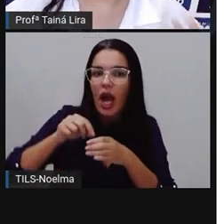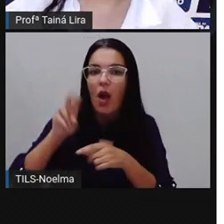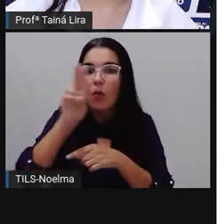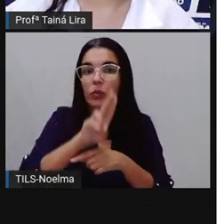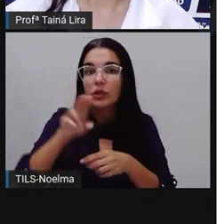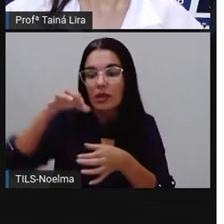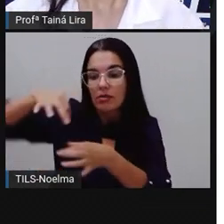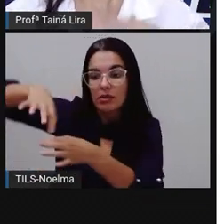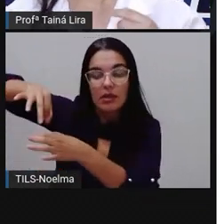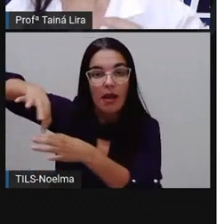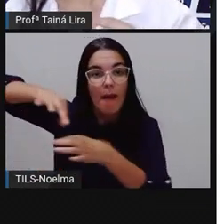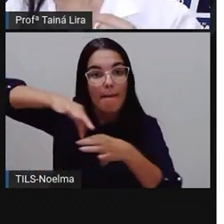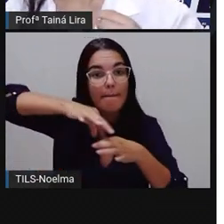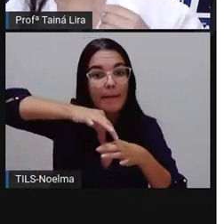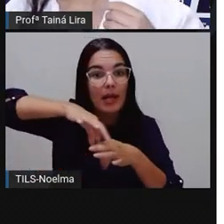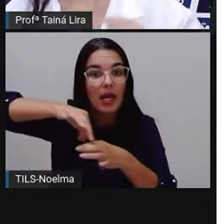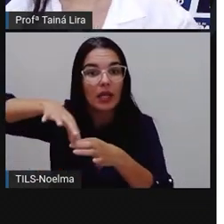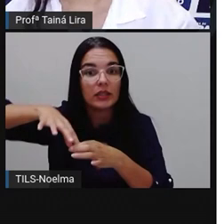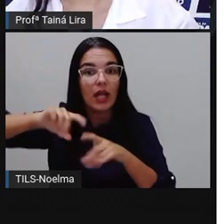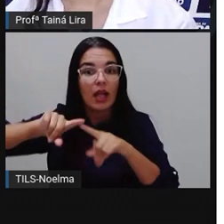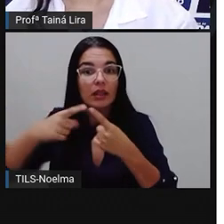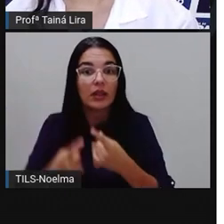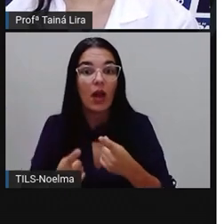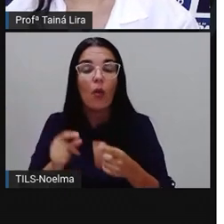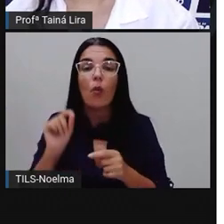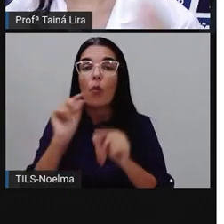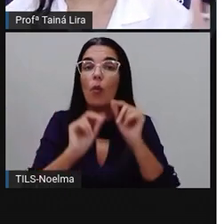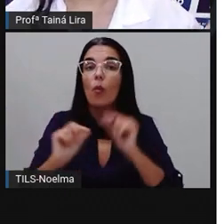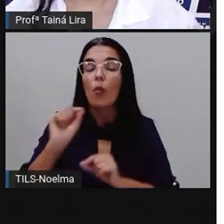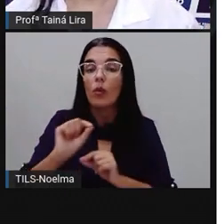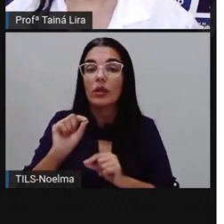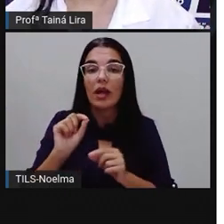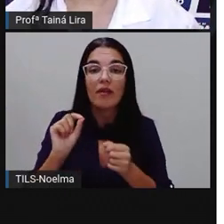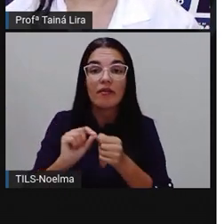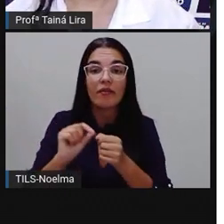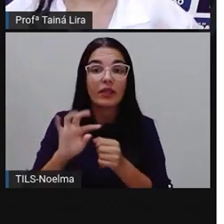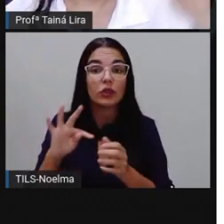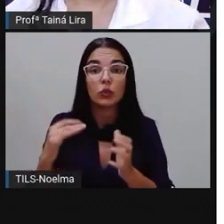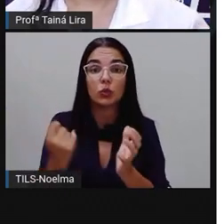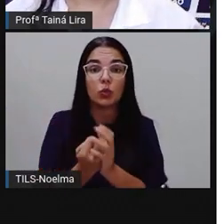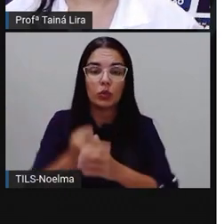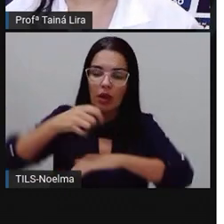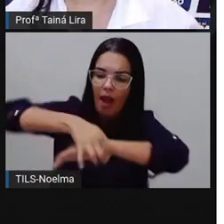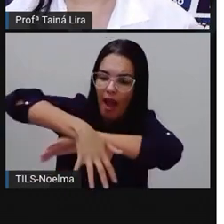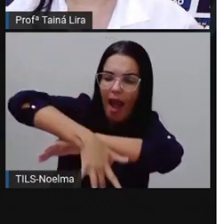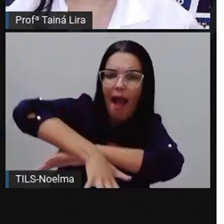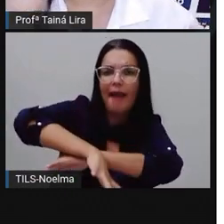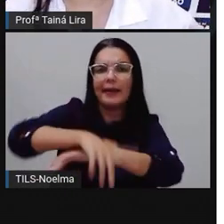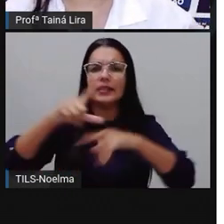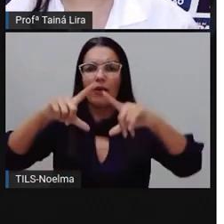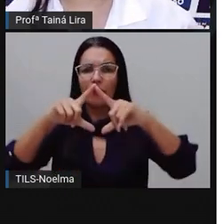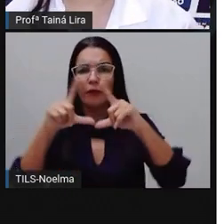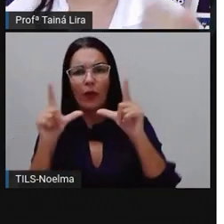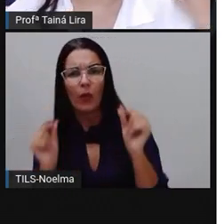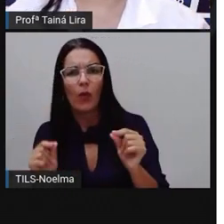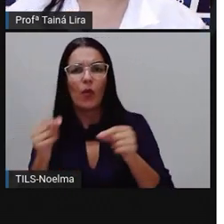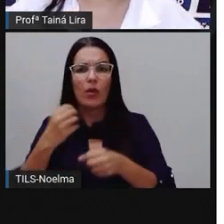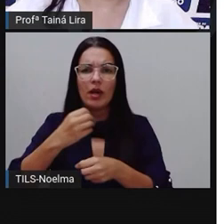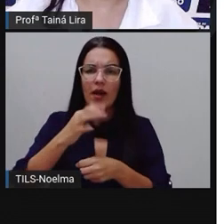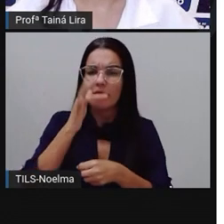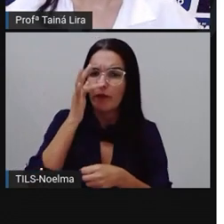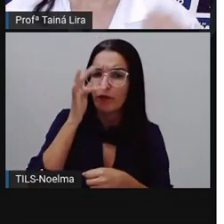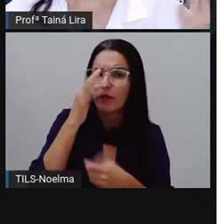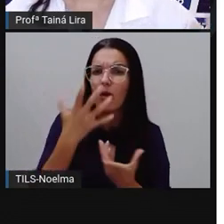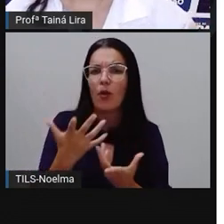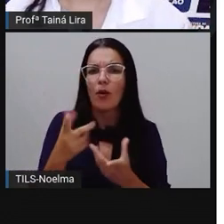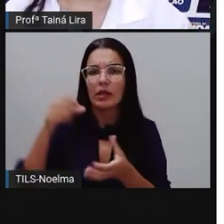observem que a gente utilizou praticamente tudo daí, não foi raiz, a gente utilizou folha, flor,